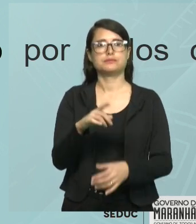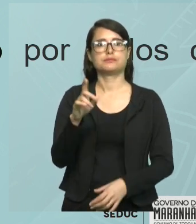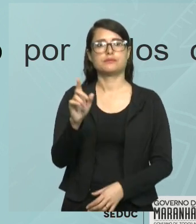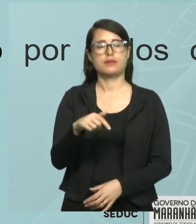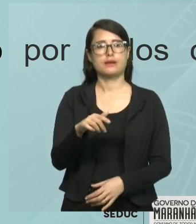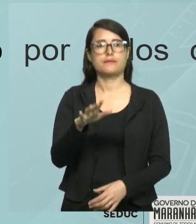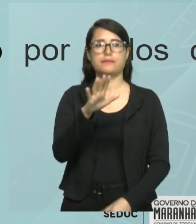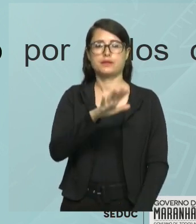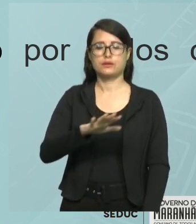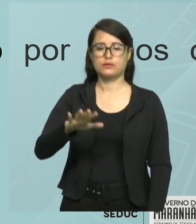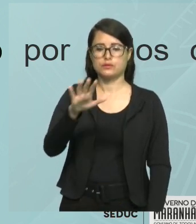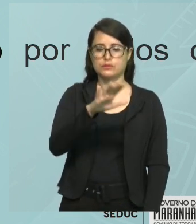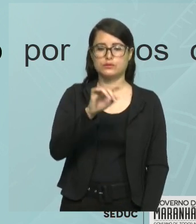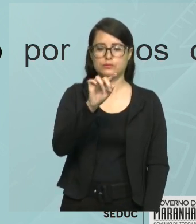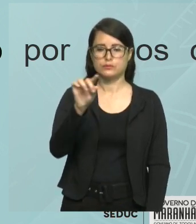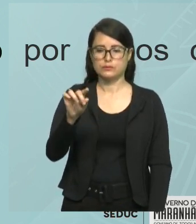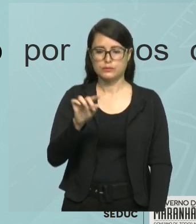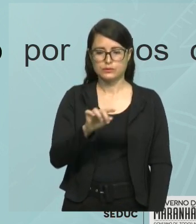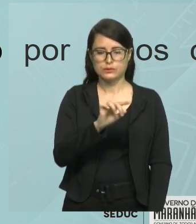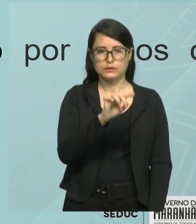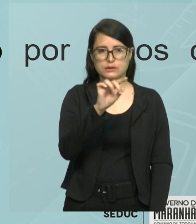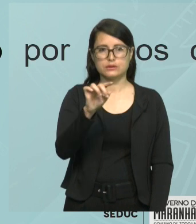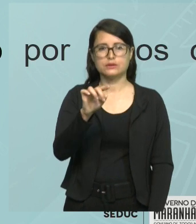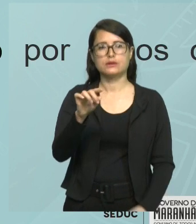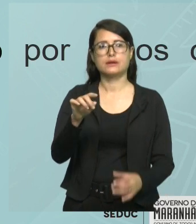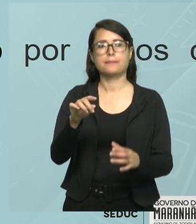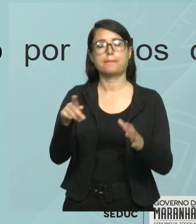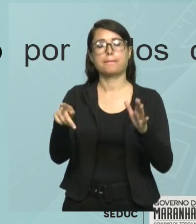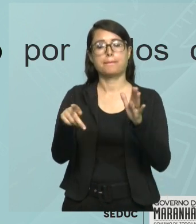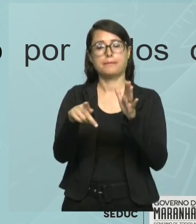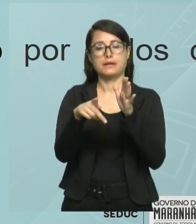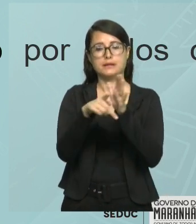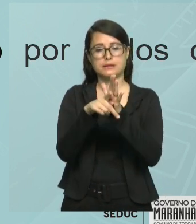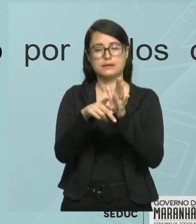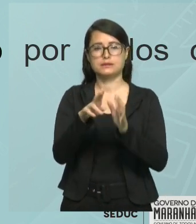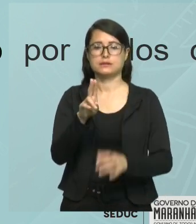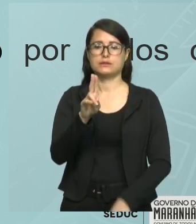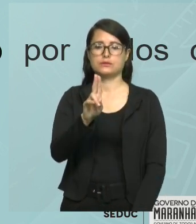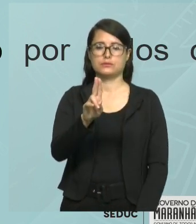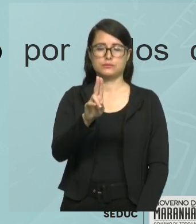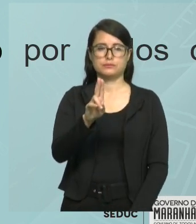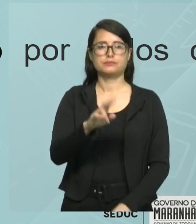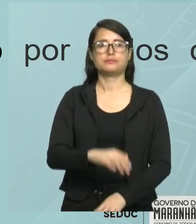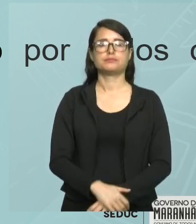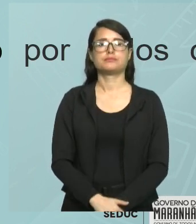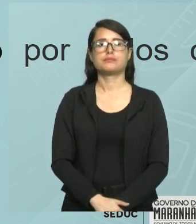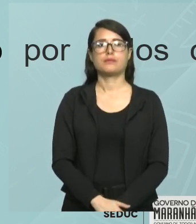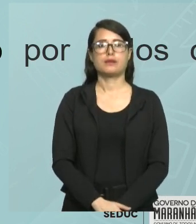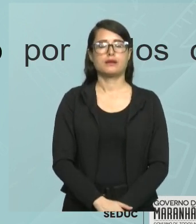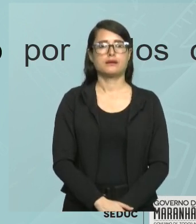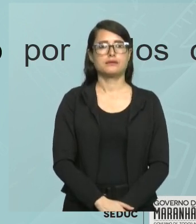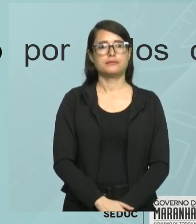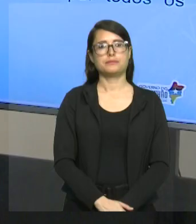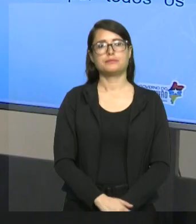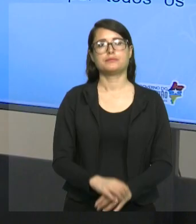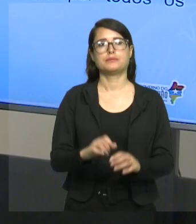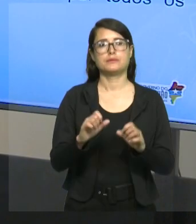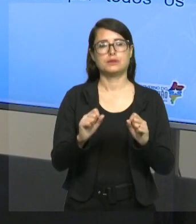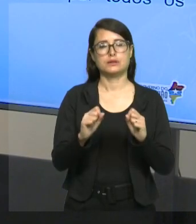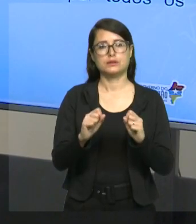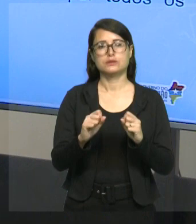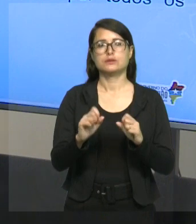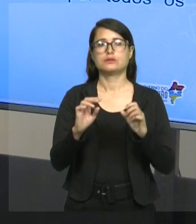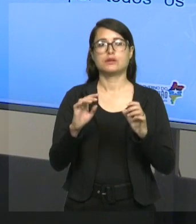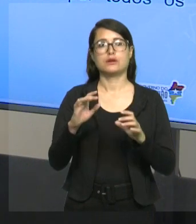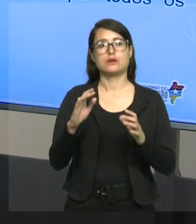ser todos os pontos do plano. Lembrando que você pode ter conjuntos com apenas alguns pontos e não com a